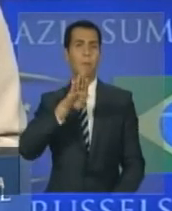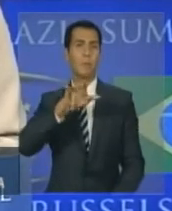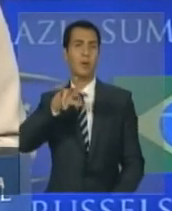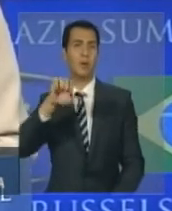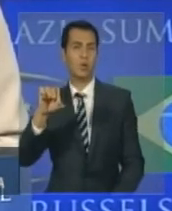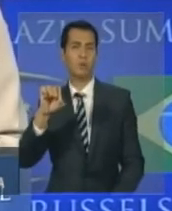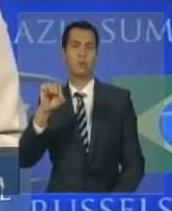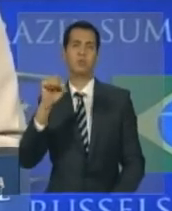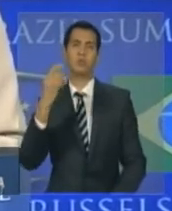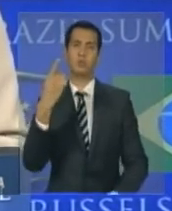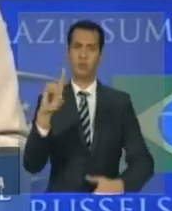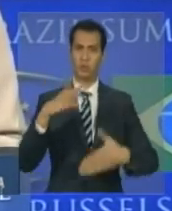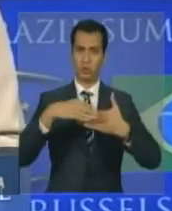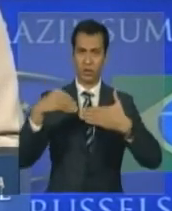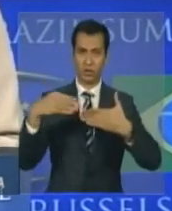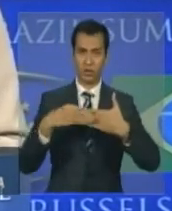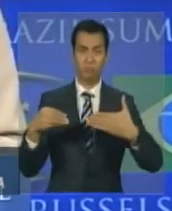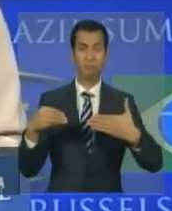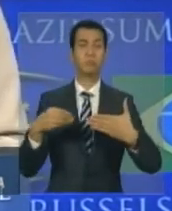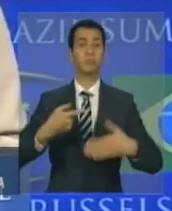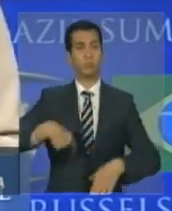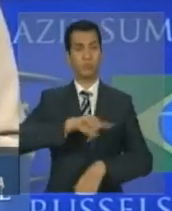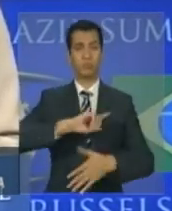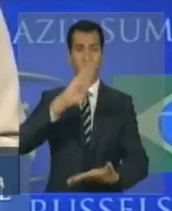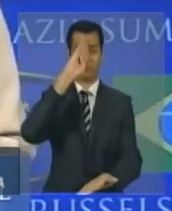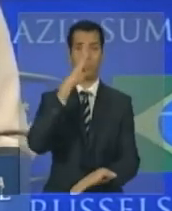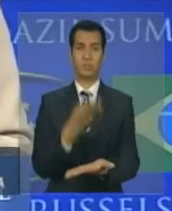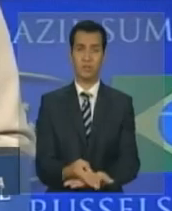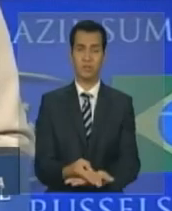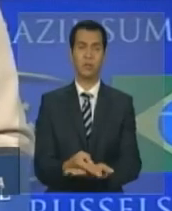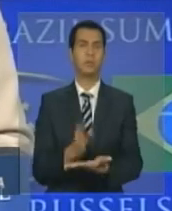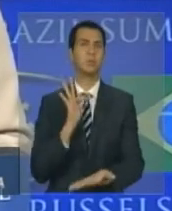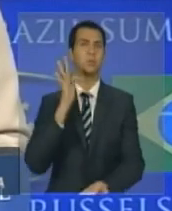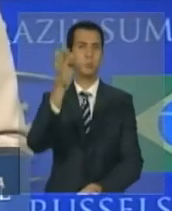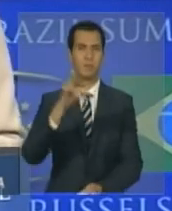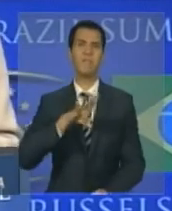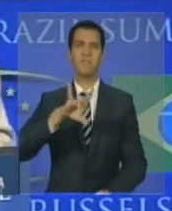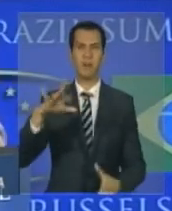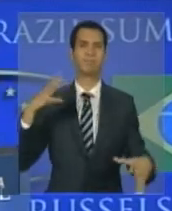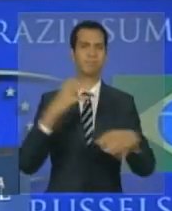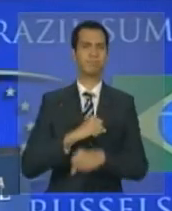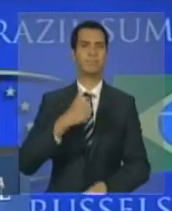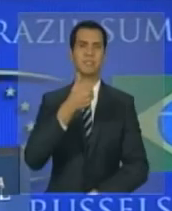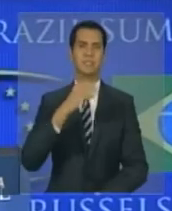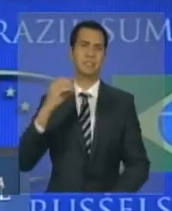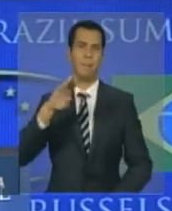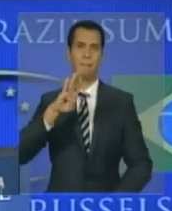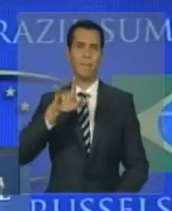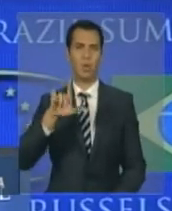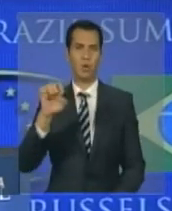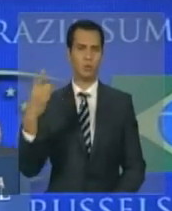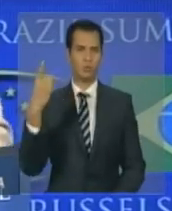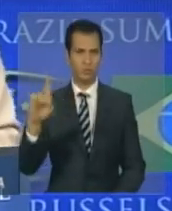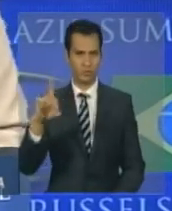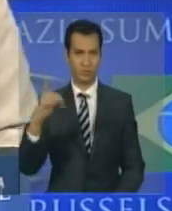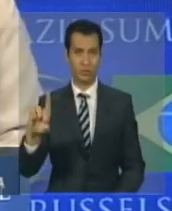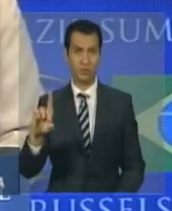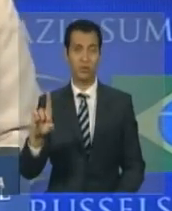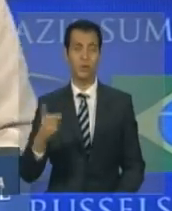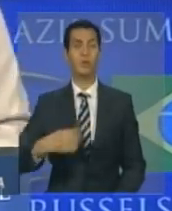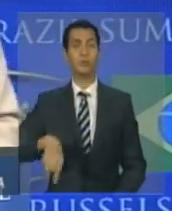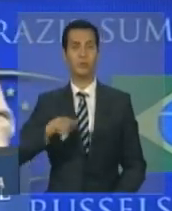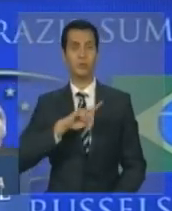e acreditamos que chegaremos logo aos 100 bilhões de dólares. Renovamos com muito